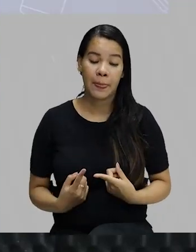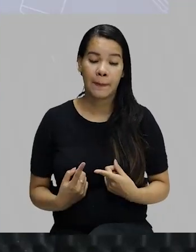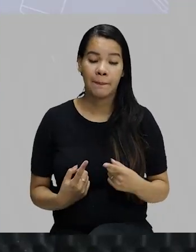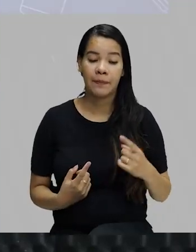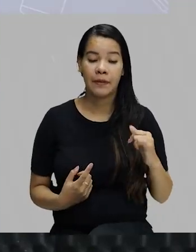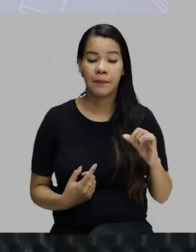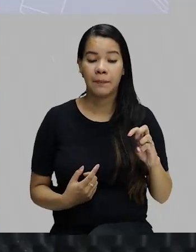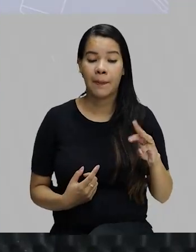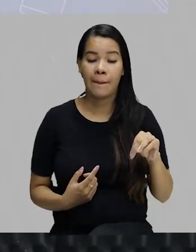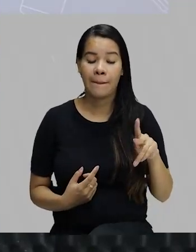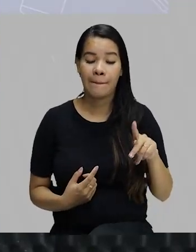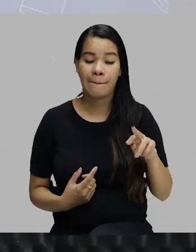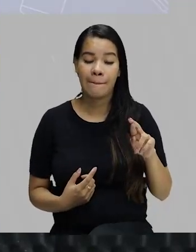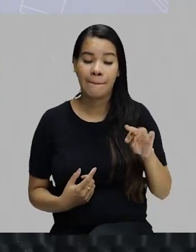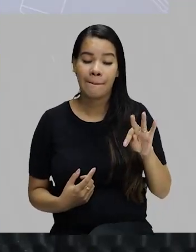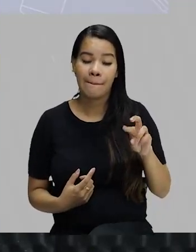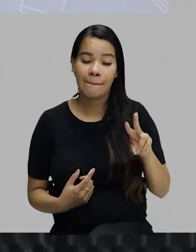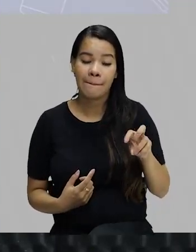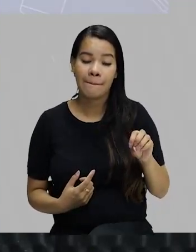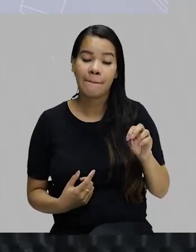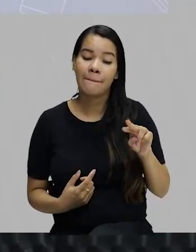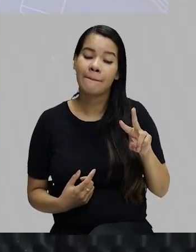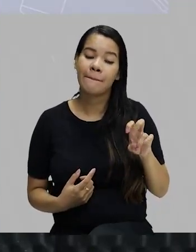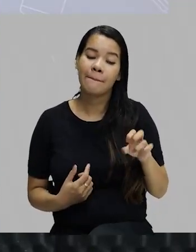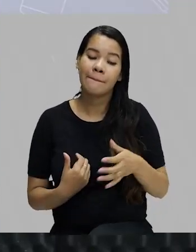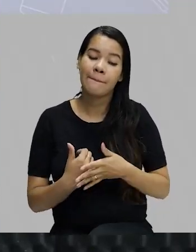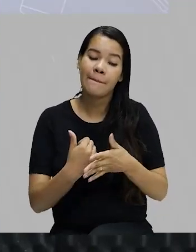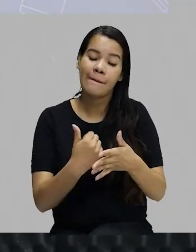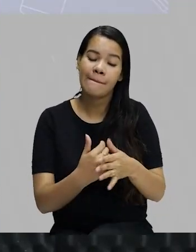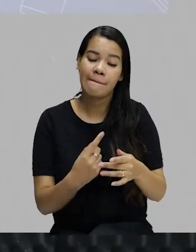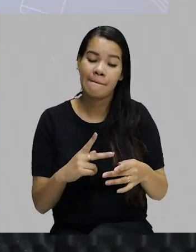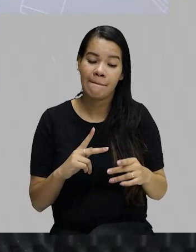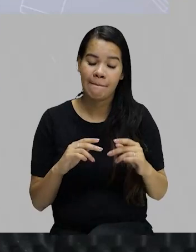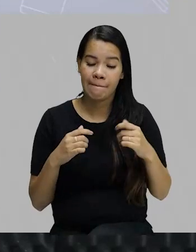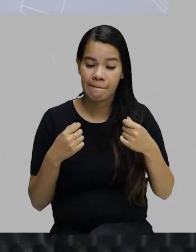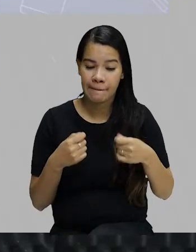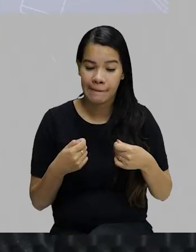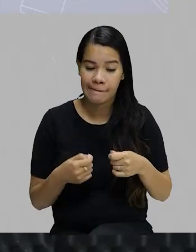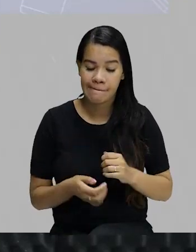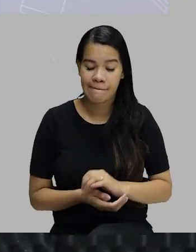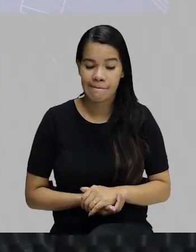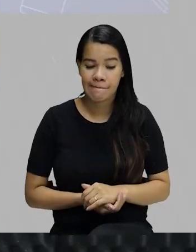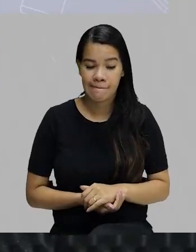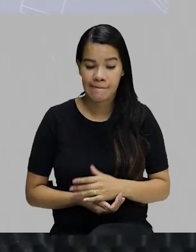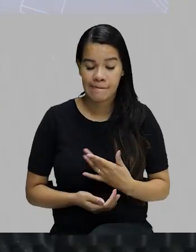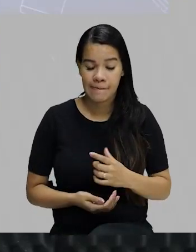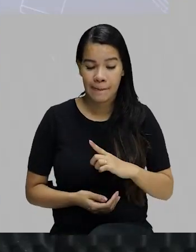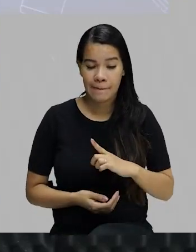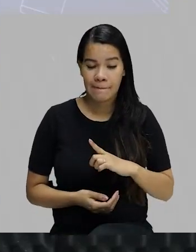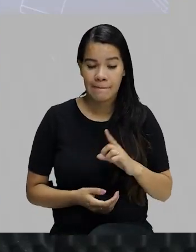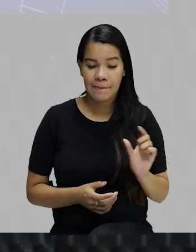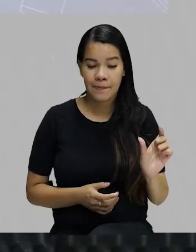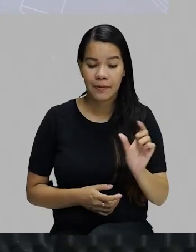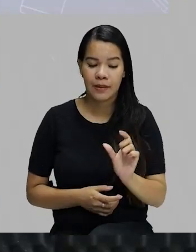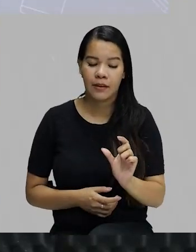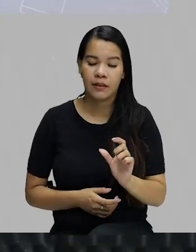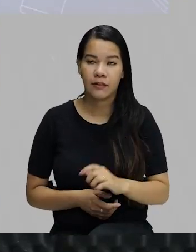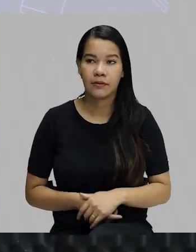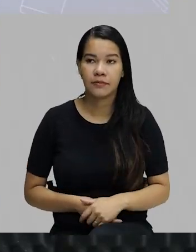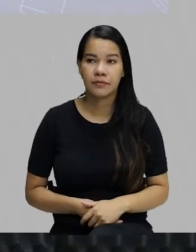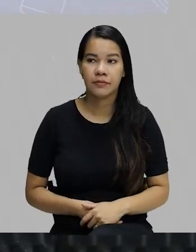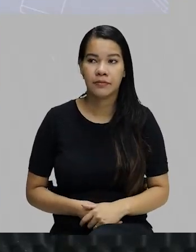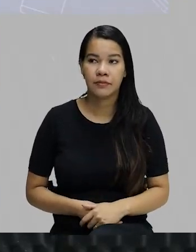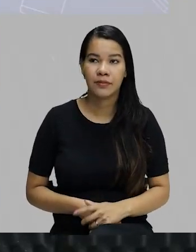modo imperativo, ele vai precisar desse suporte. Então, eu tenho no presente do subjuntivo, eu tenho aquela partículazinha,